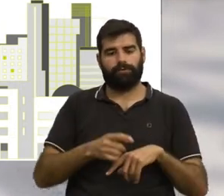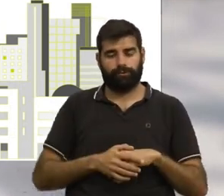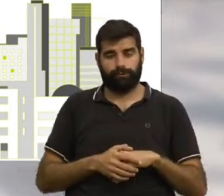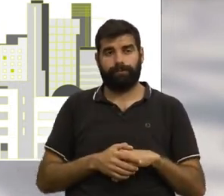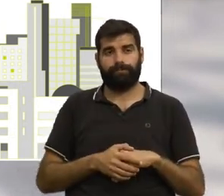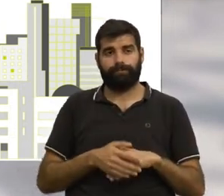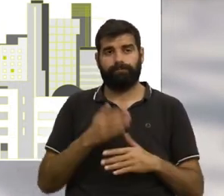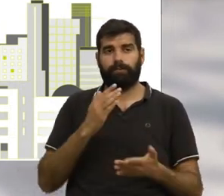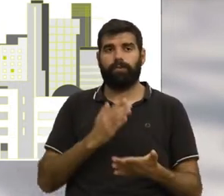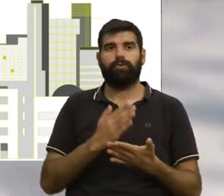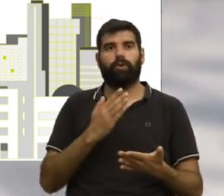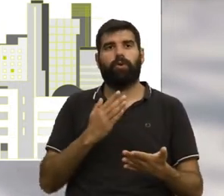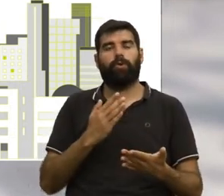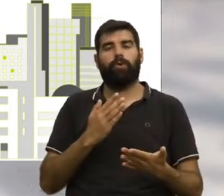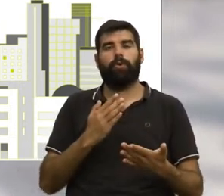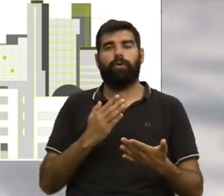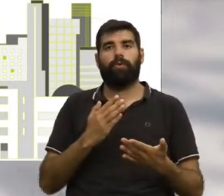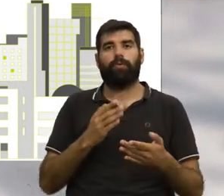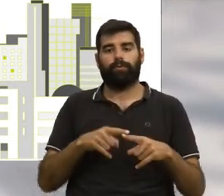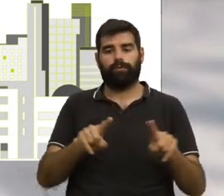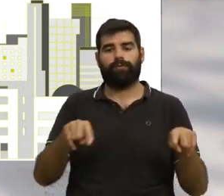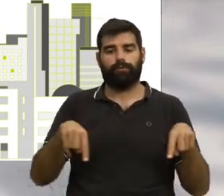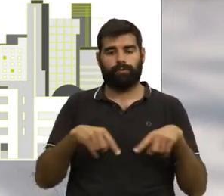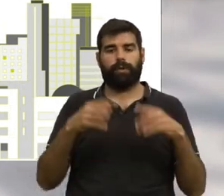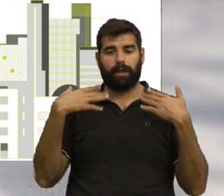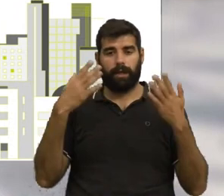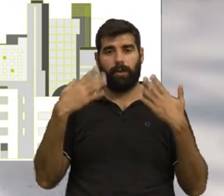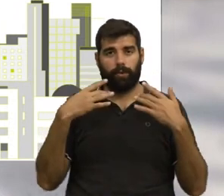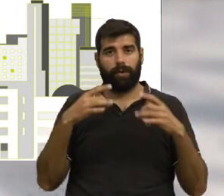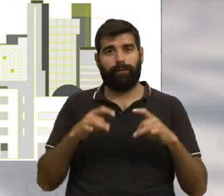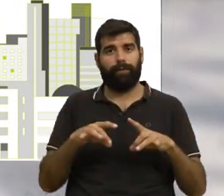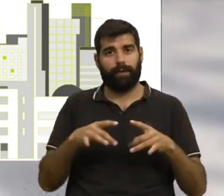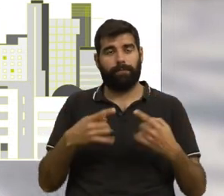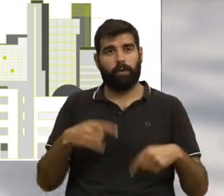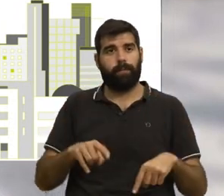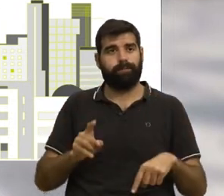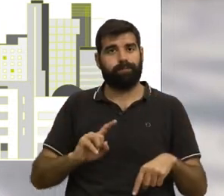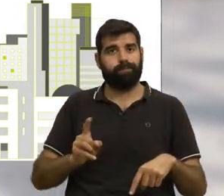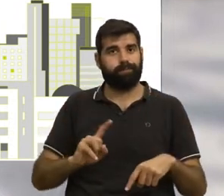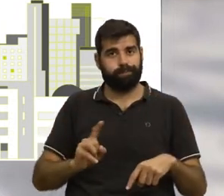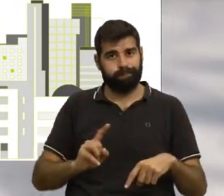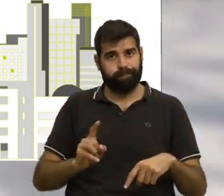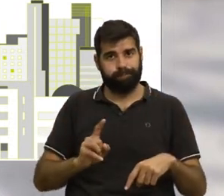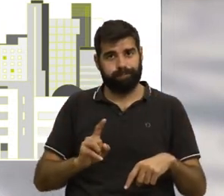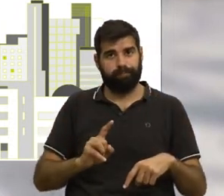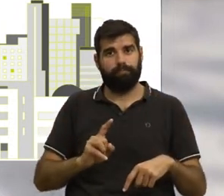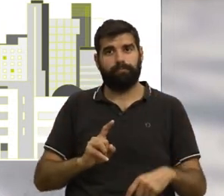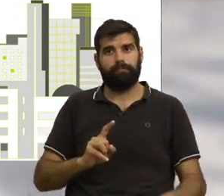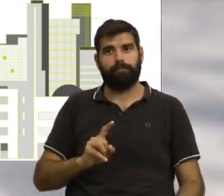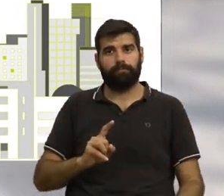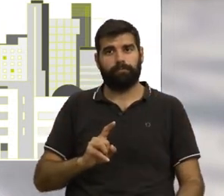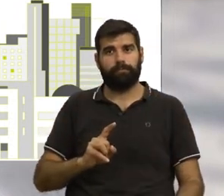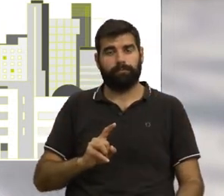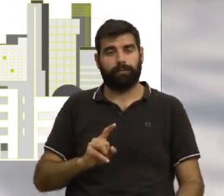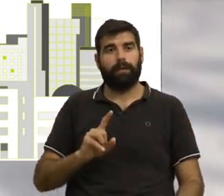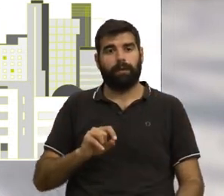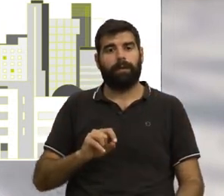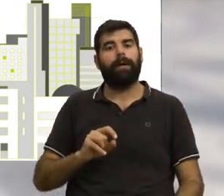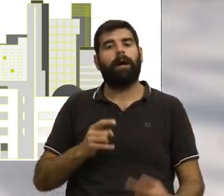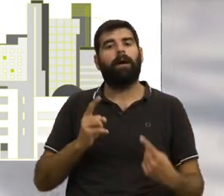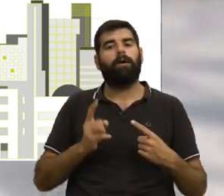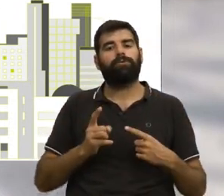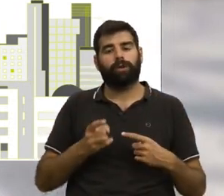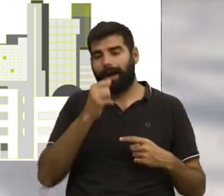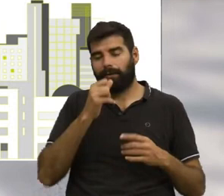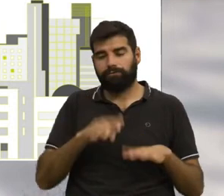são apenas a limitação das ondas de calor e, por exemplo, a